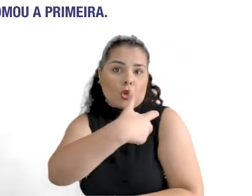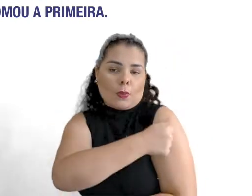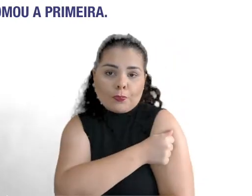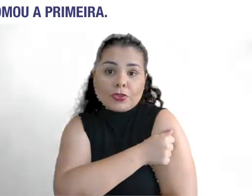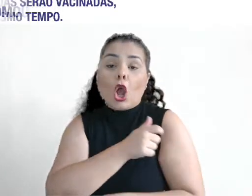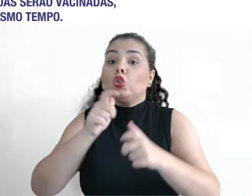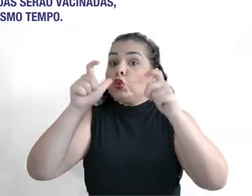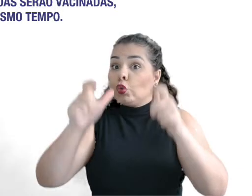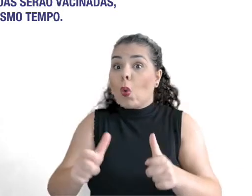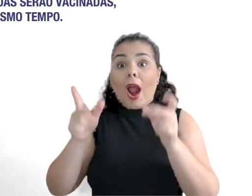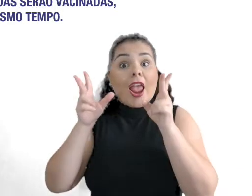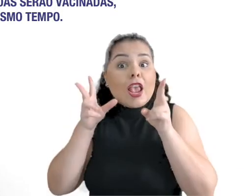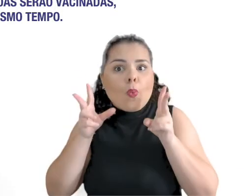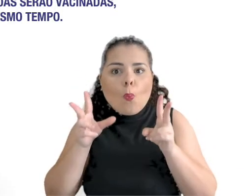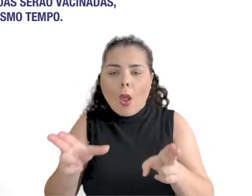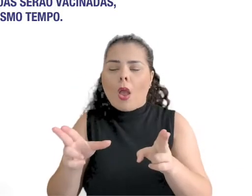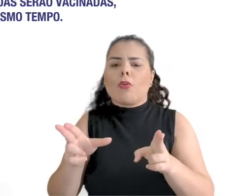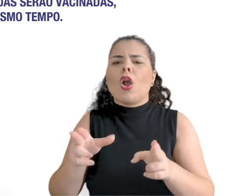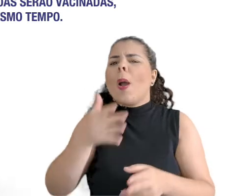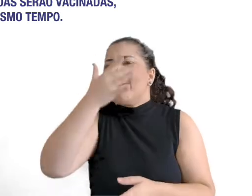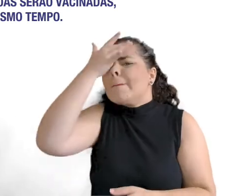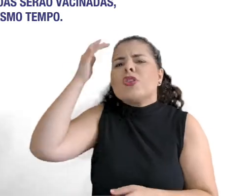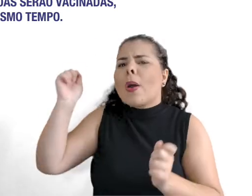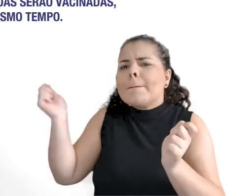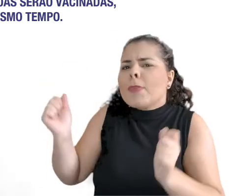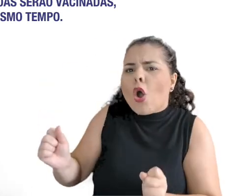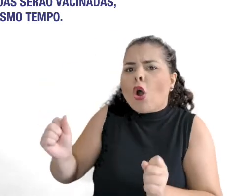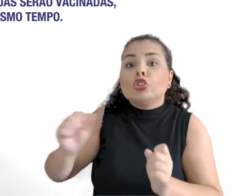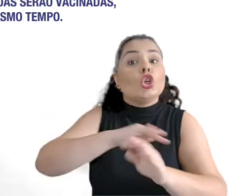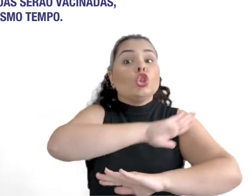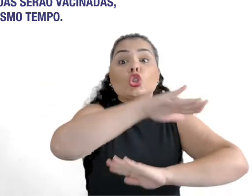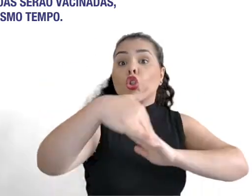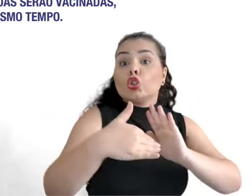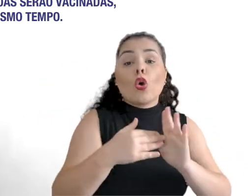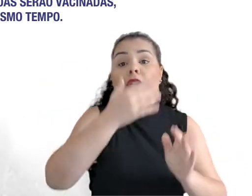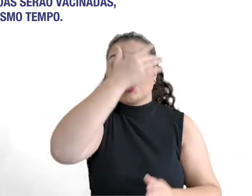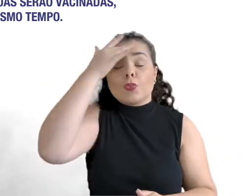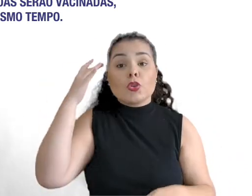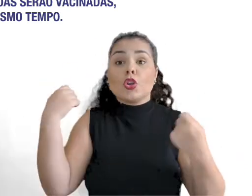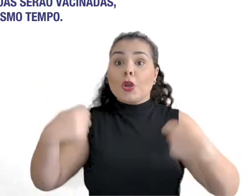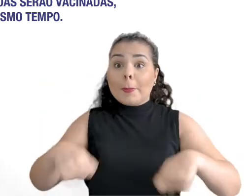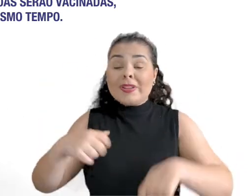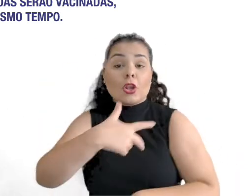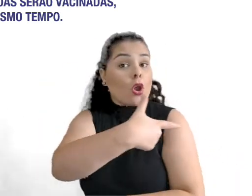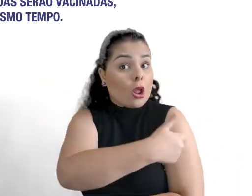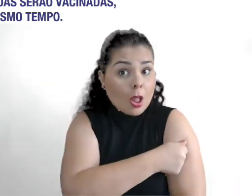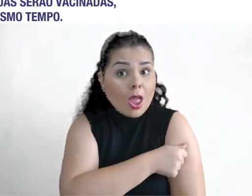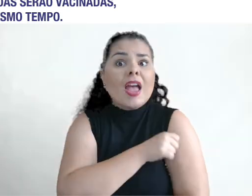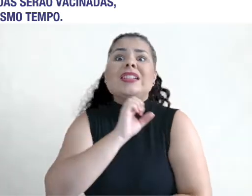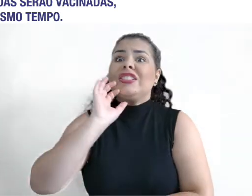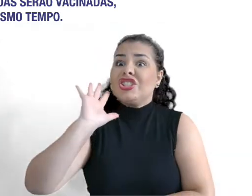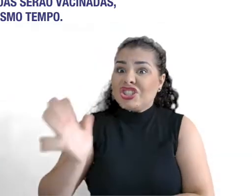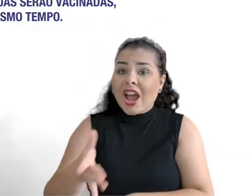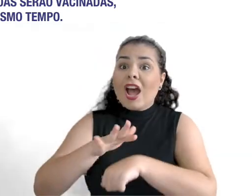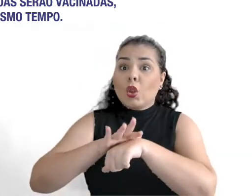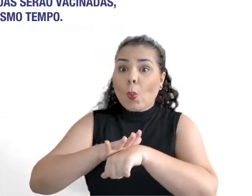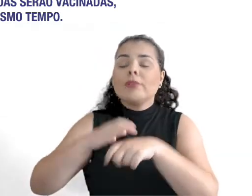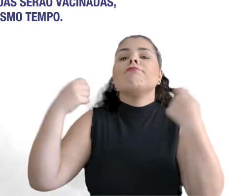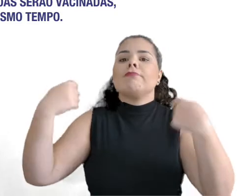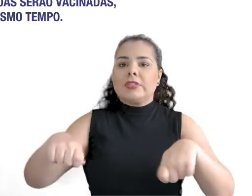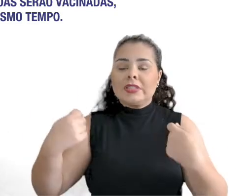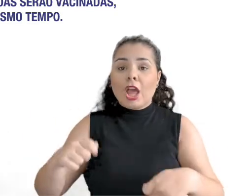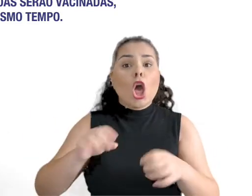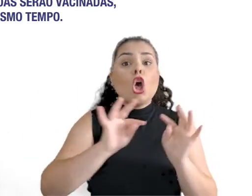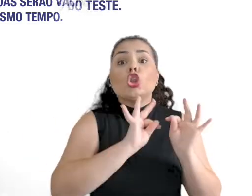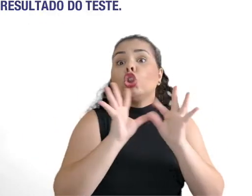no mesmo lugar em tomou a primeira. Quem pode tomar vacina? Todo mundo precisa tomar a vacina contra a COVID-19. Mesmo quem já teve COVID-19. Todas as pessoas serão